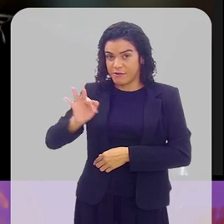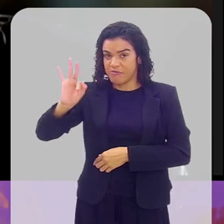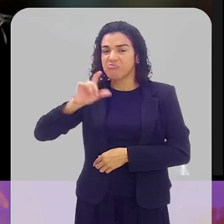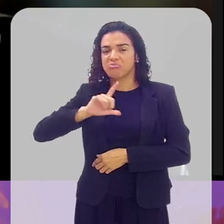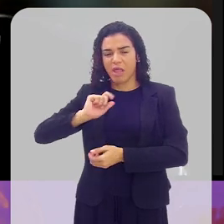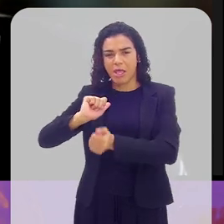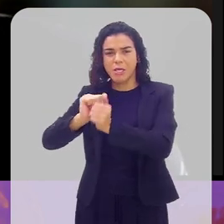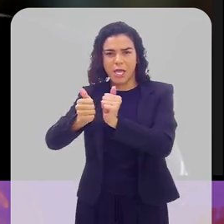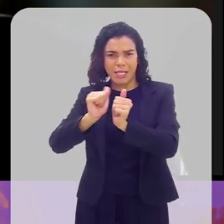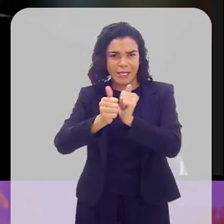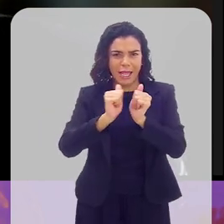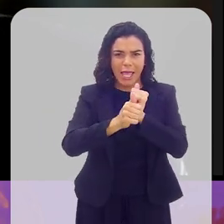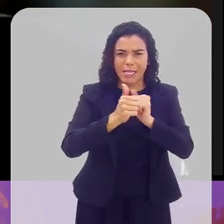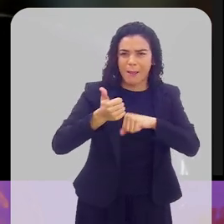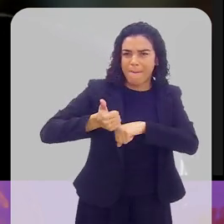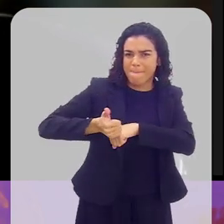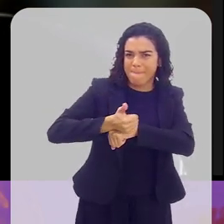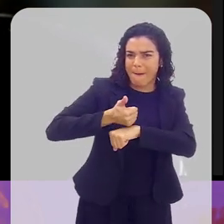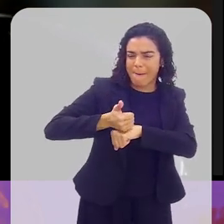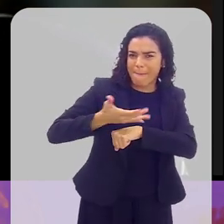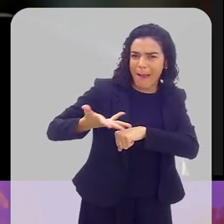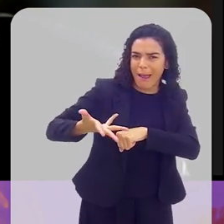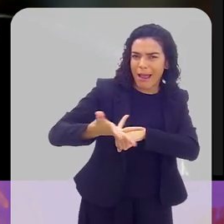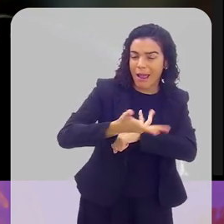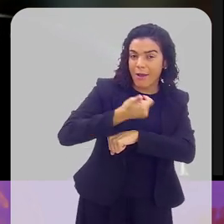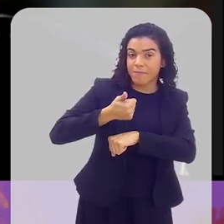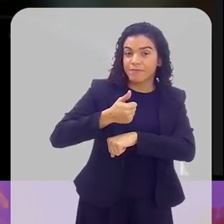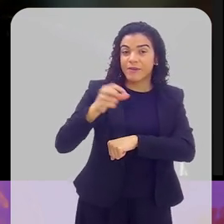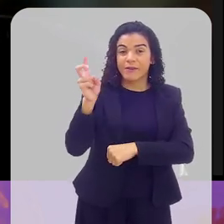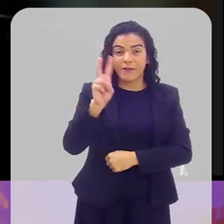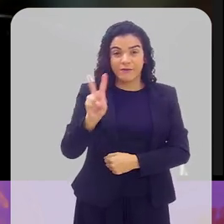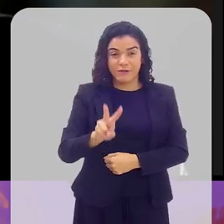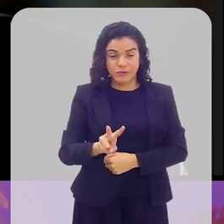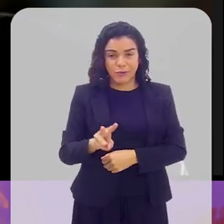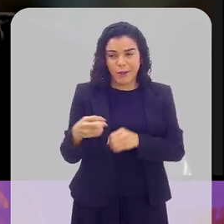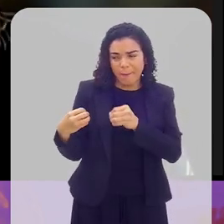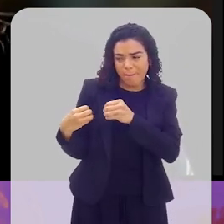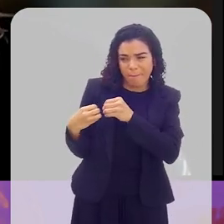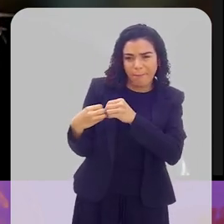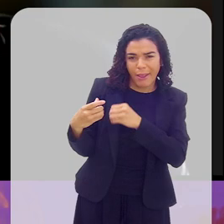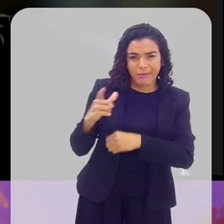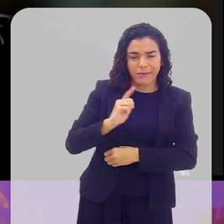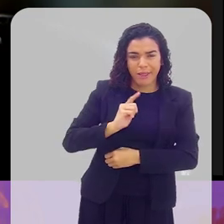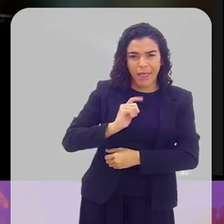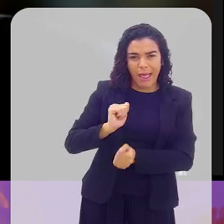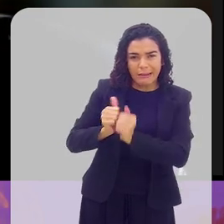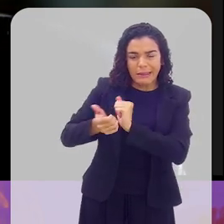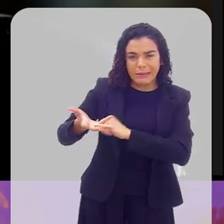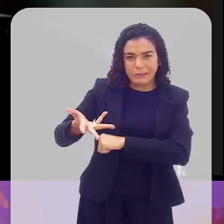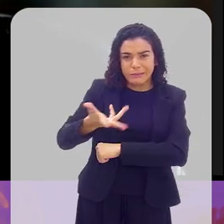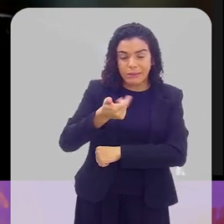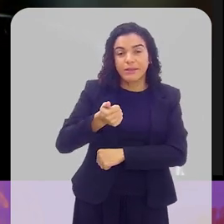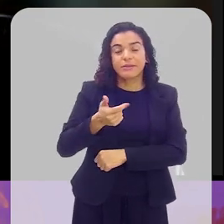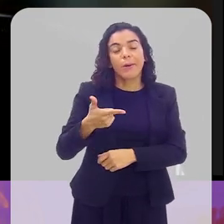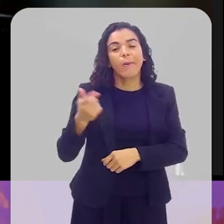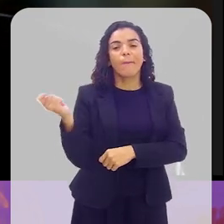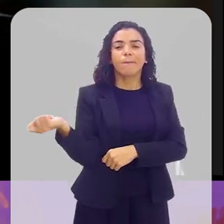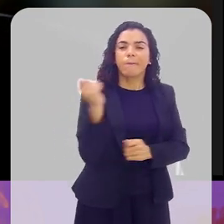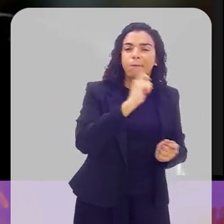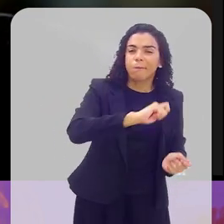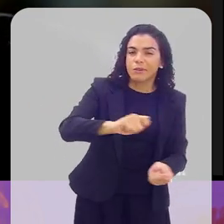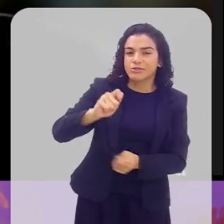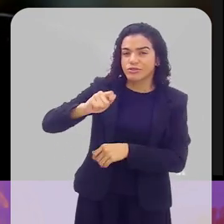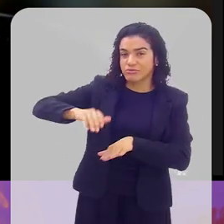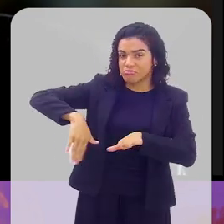França também estão atletas de muita qualidade. E na Venezuela, também, aqui perto, também tem atletas de muita qualidade.